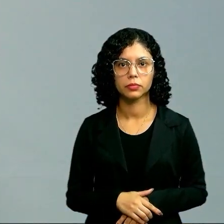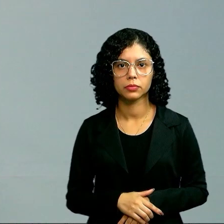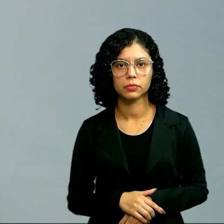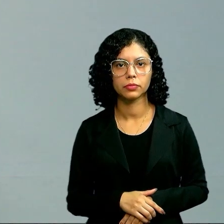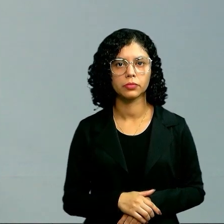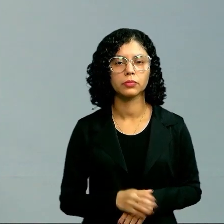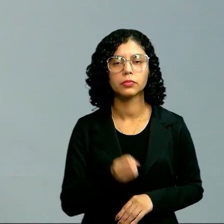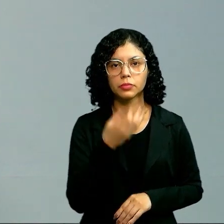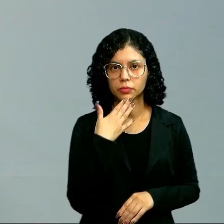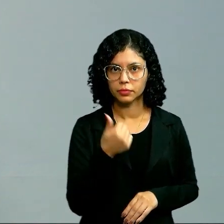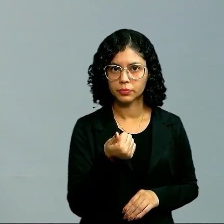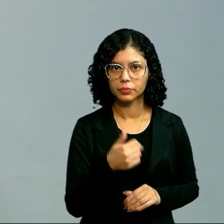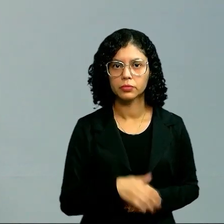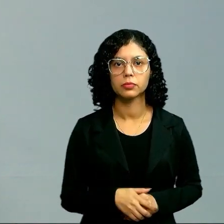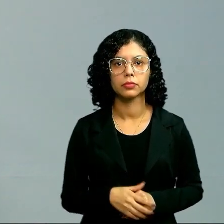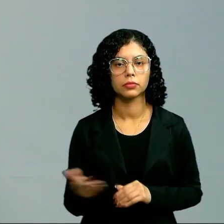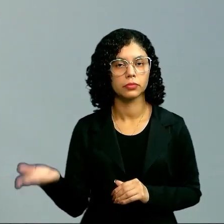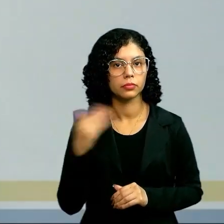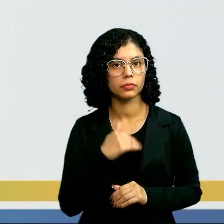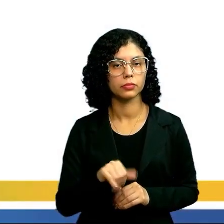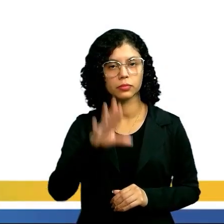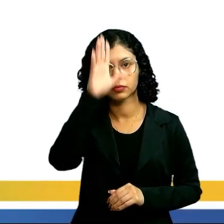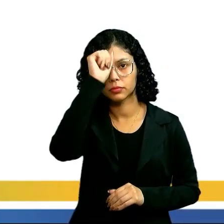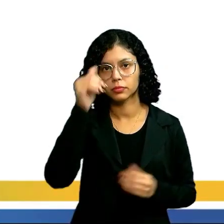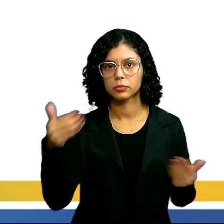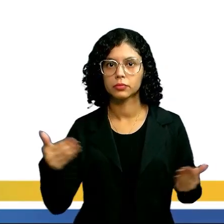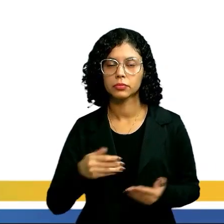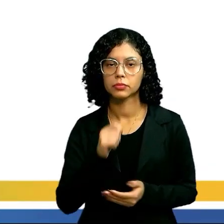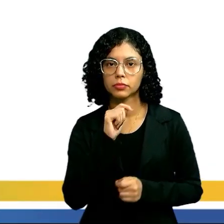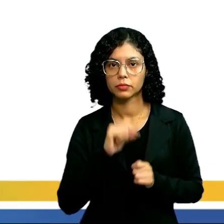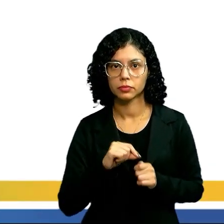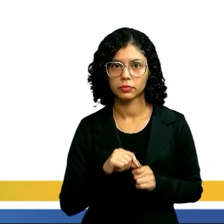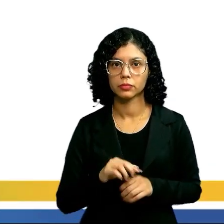Tá? Então, vamos aprender a fazer ela.